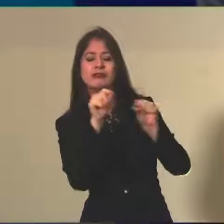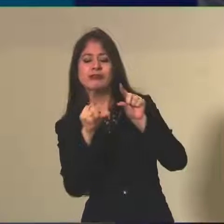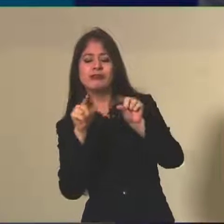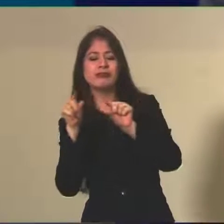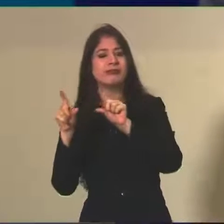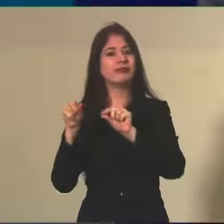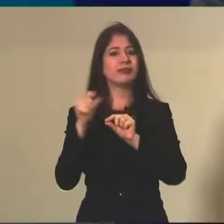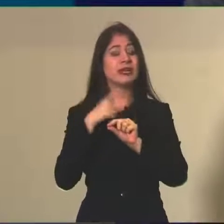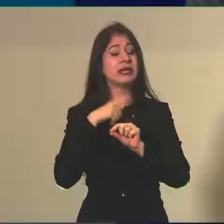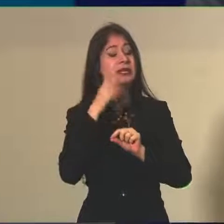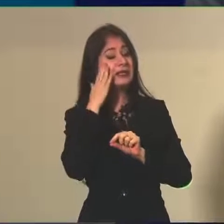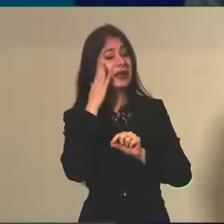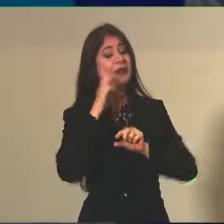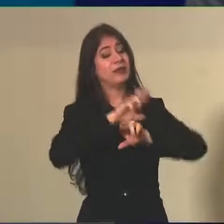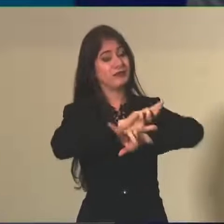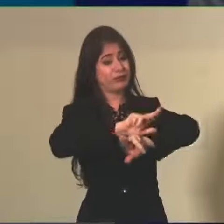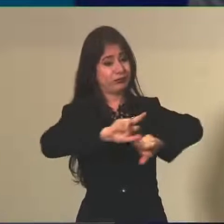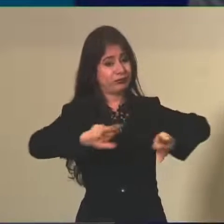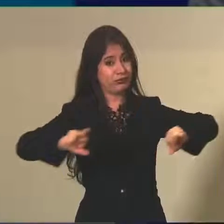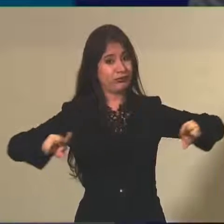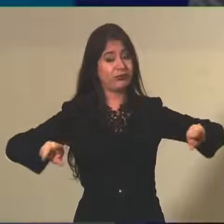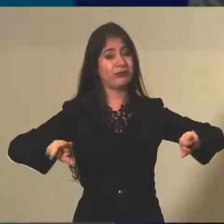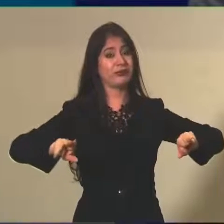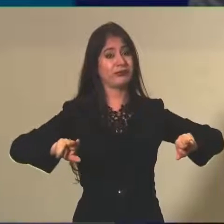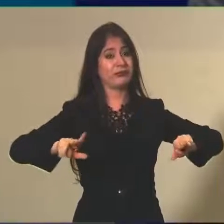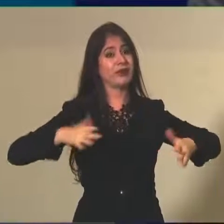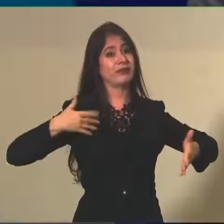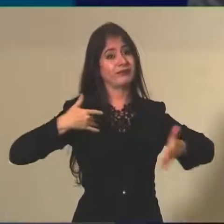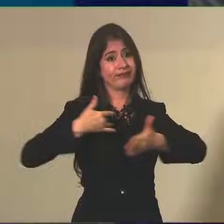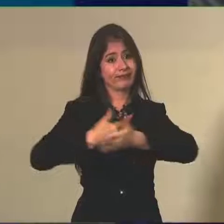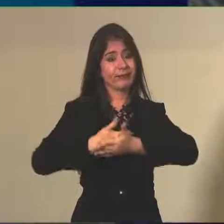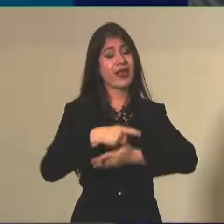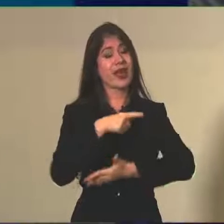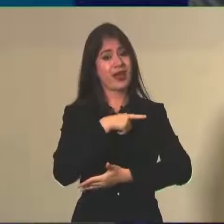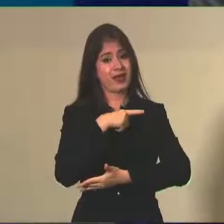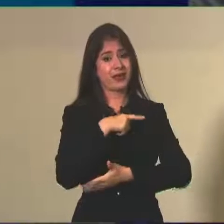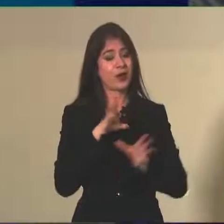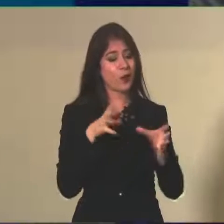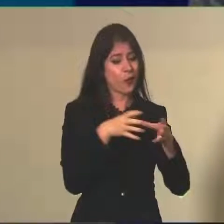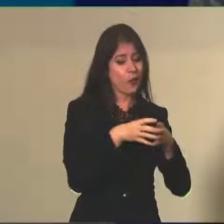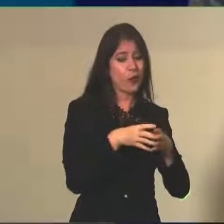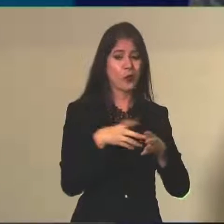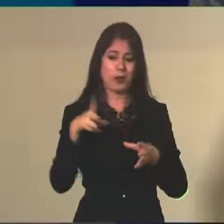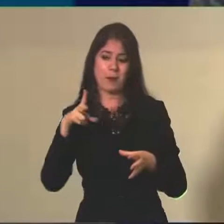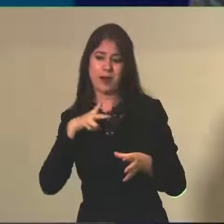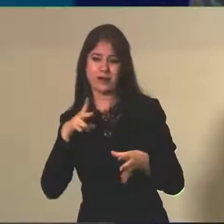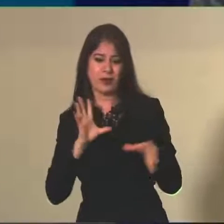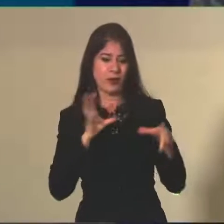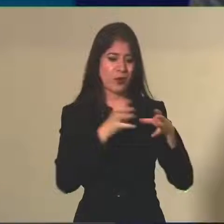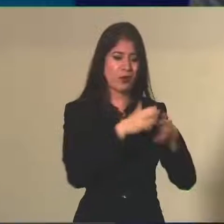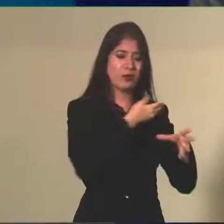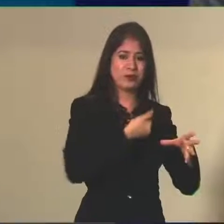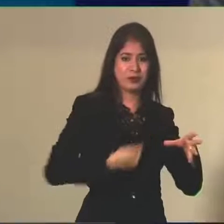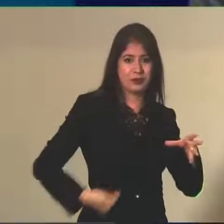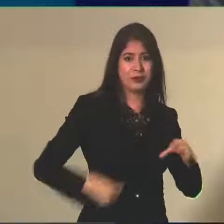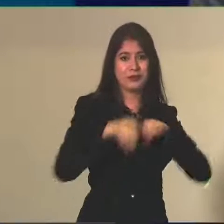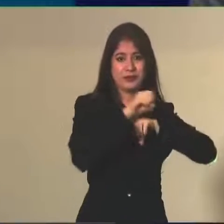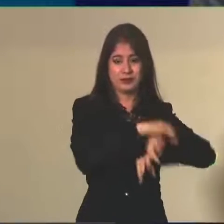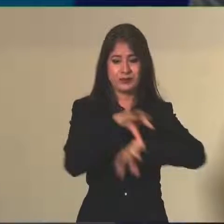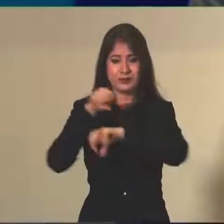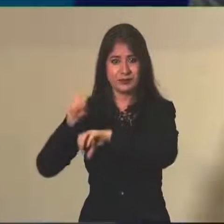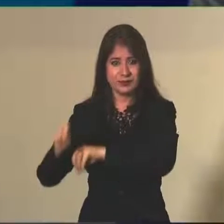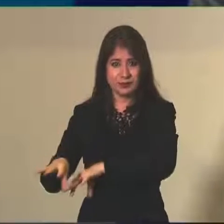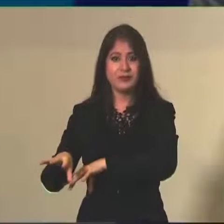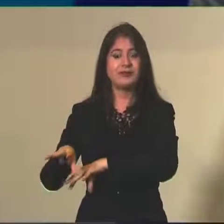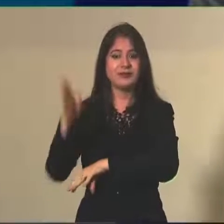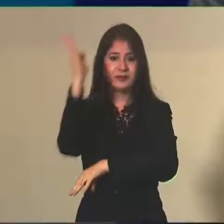a gente sabe as diferenças que existem entre, ainda existem, entre a rede privada e a rede pública educacional no Brasil, e